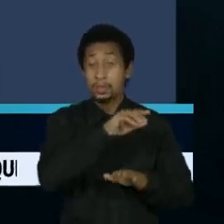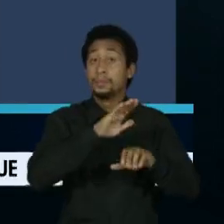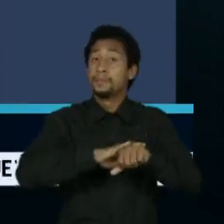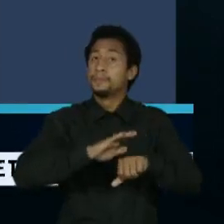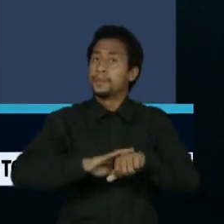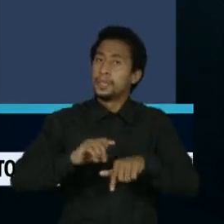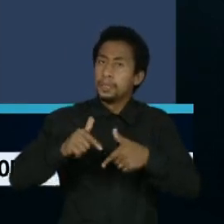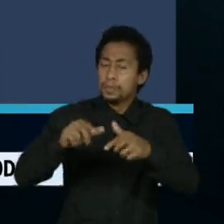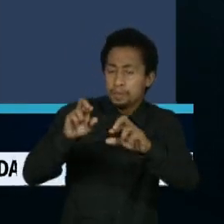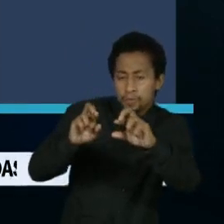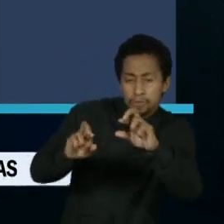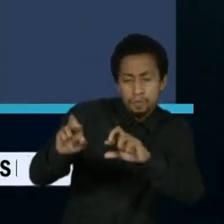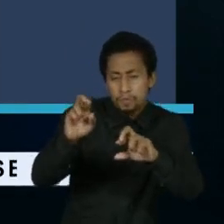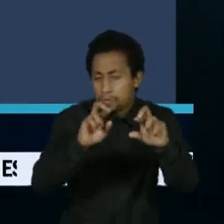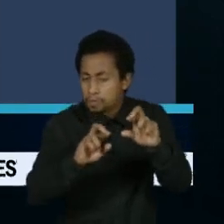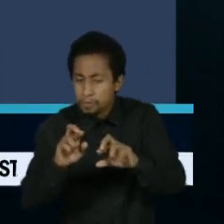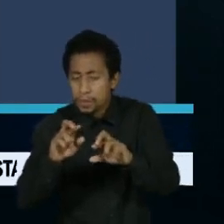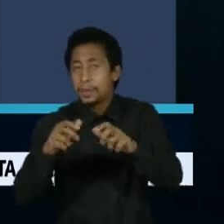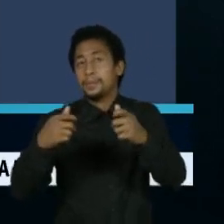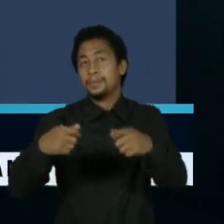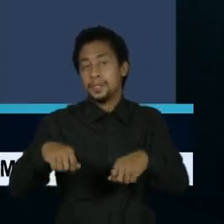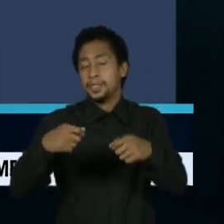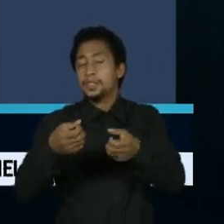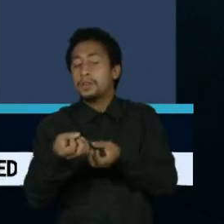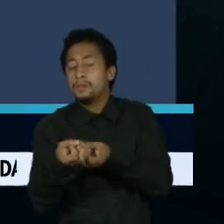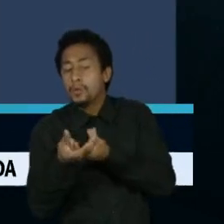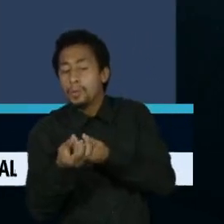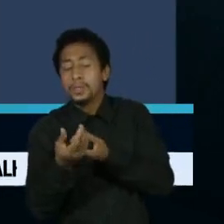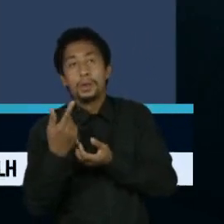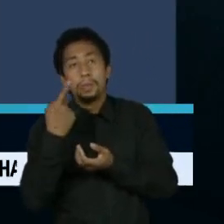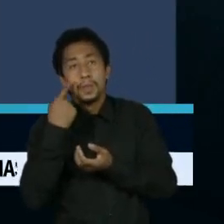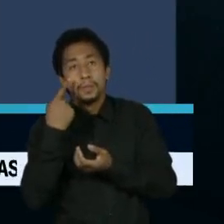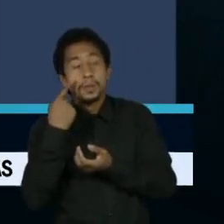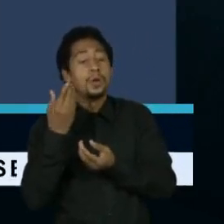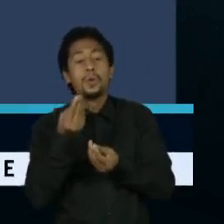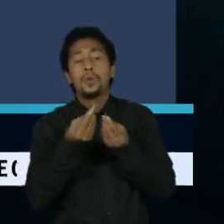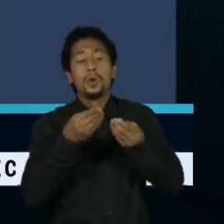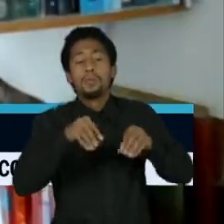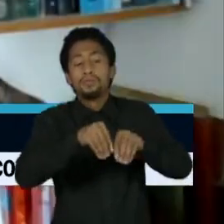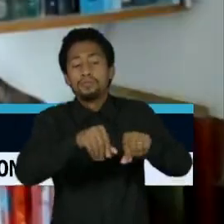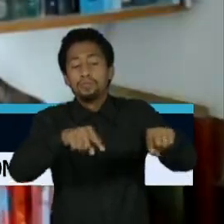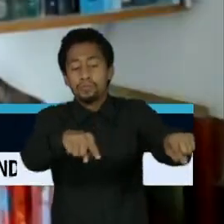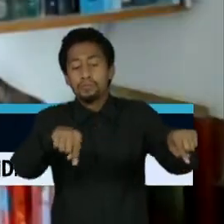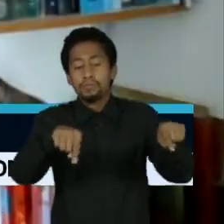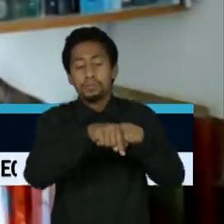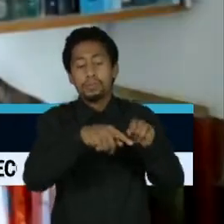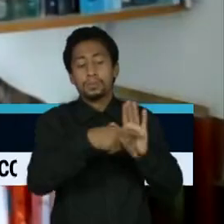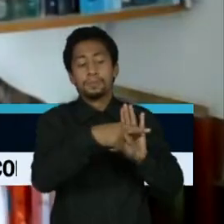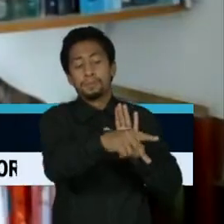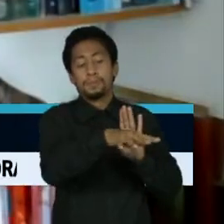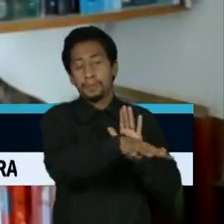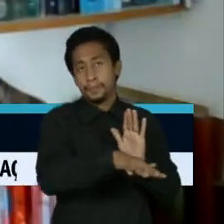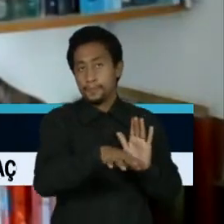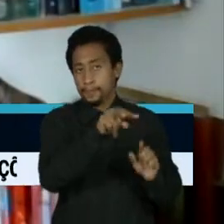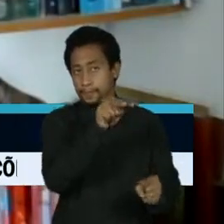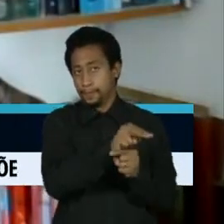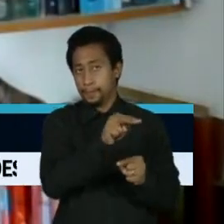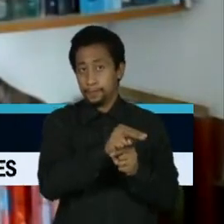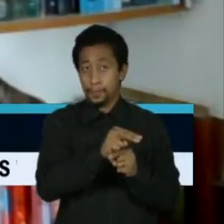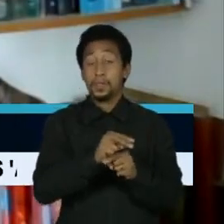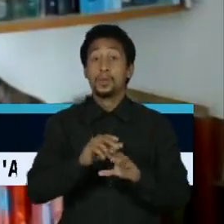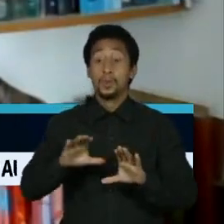monitoramento, será possível esclarecer questões voltadas à ocupação da área. Cabe sim ao Poder Judiciário